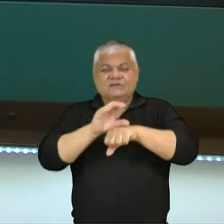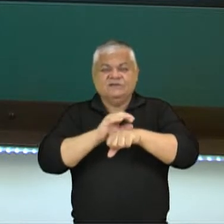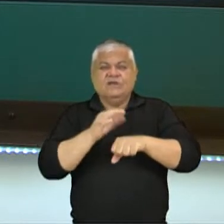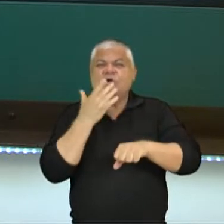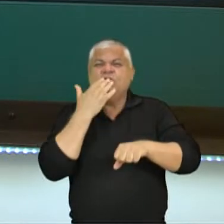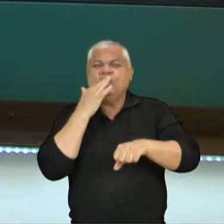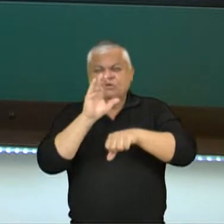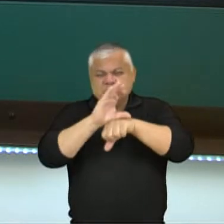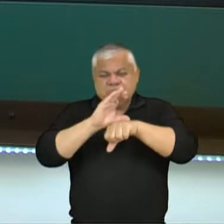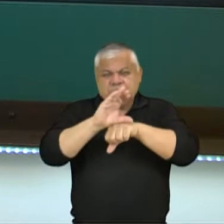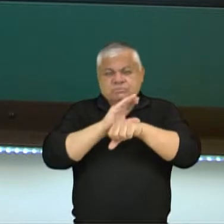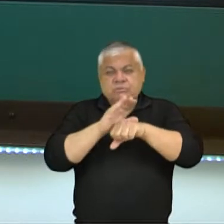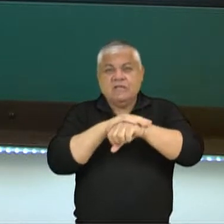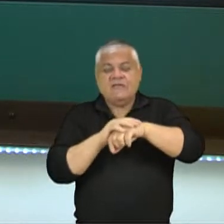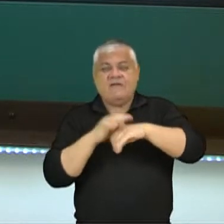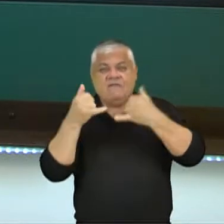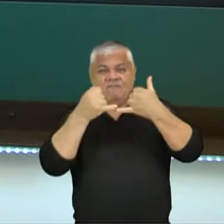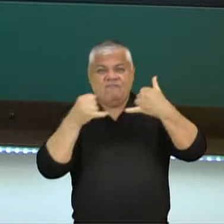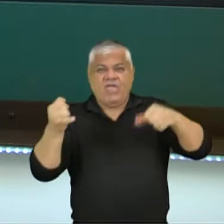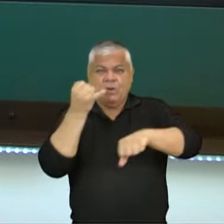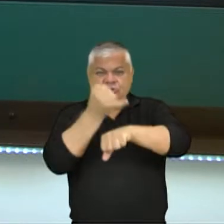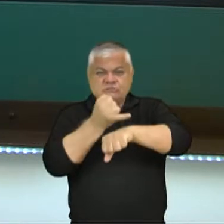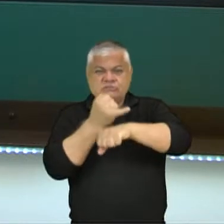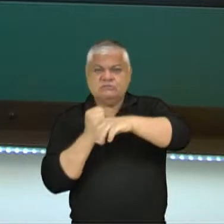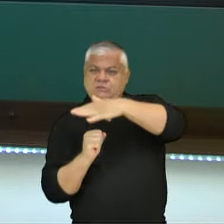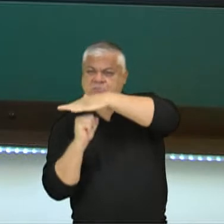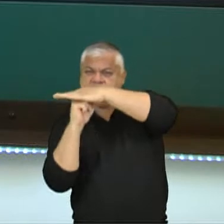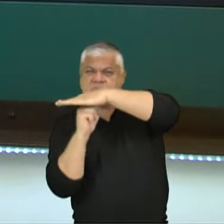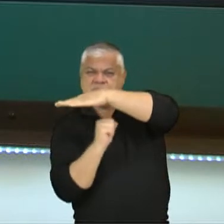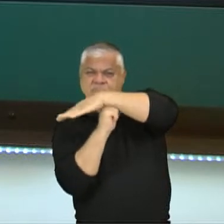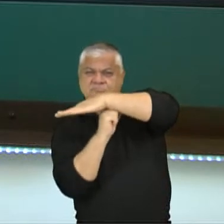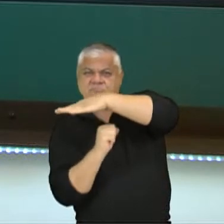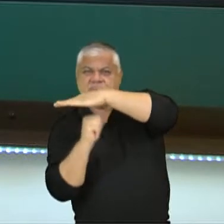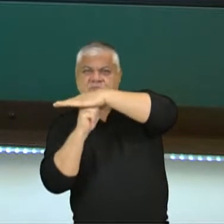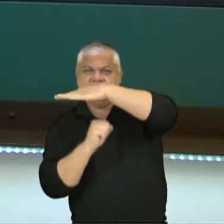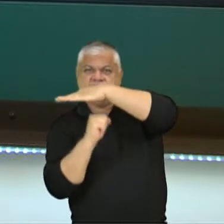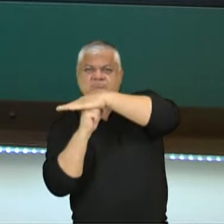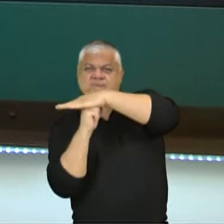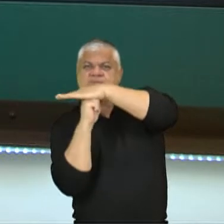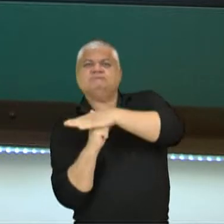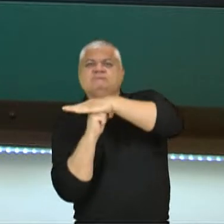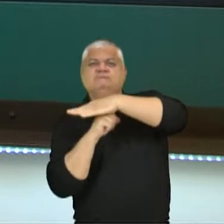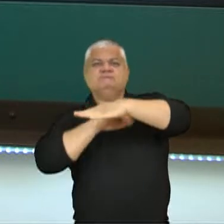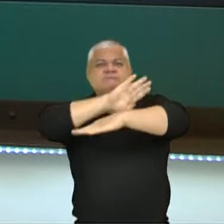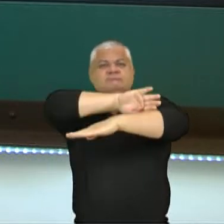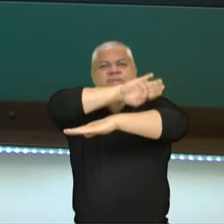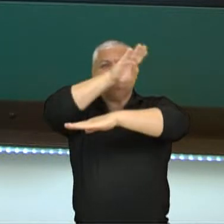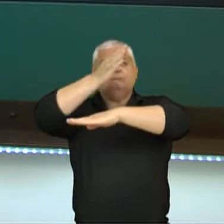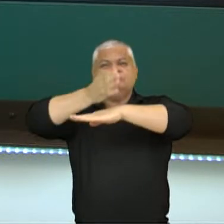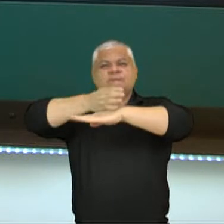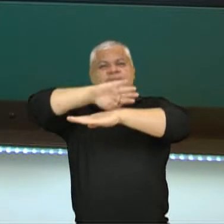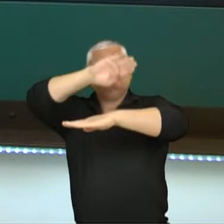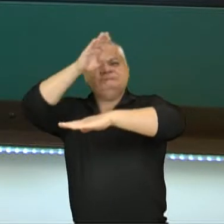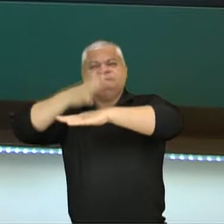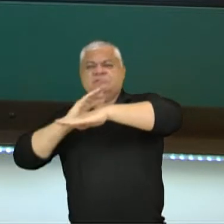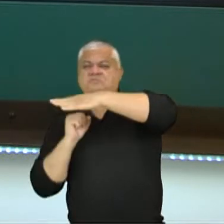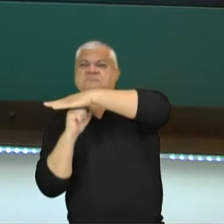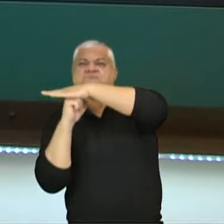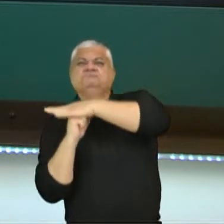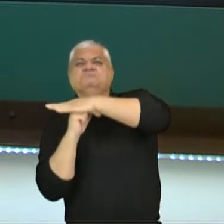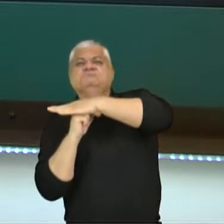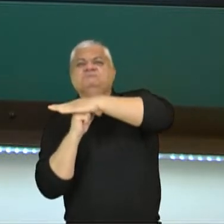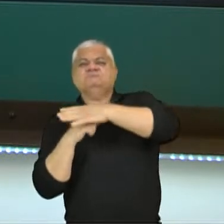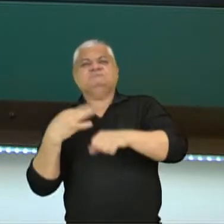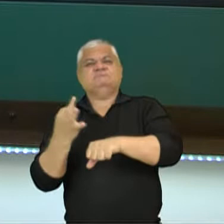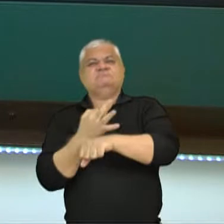tinham esses ferros de sustentação para ter exatamente uma estabilidade muito firme com relação à sua estrutura. Eles queriam ter certeza que aquilo seria